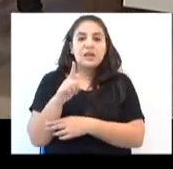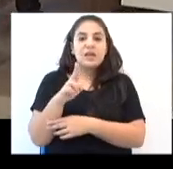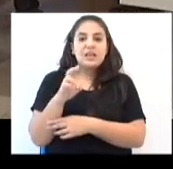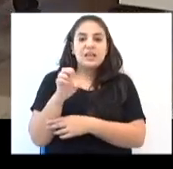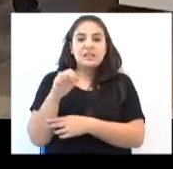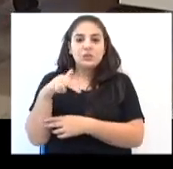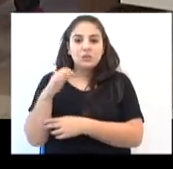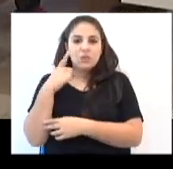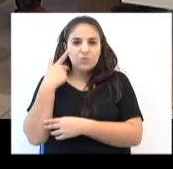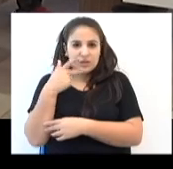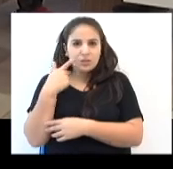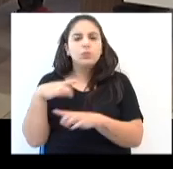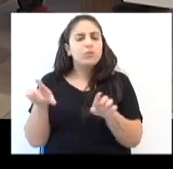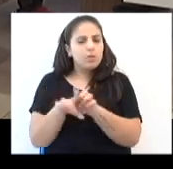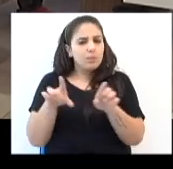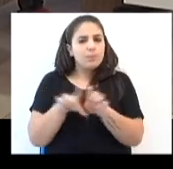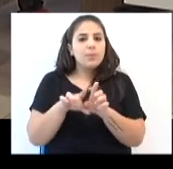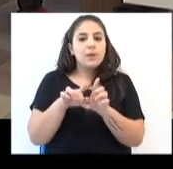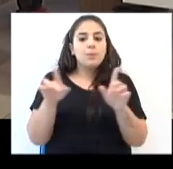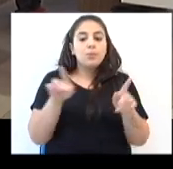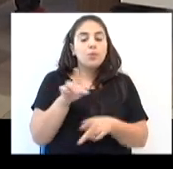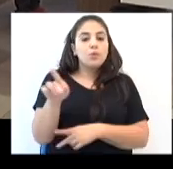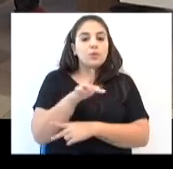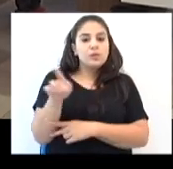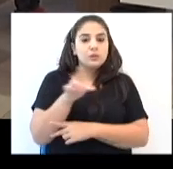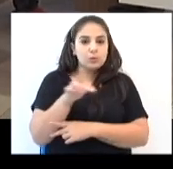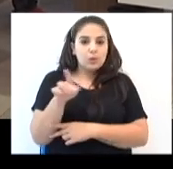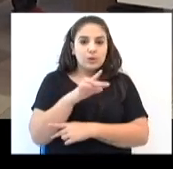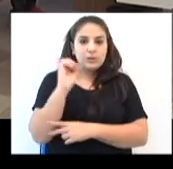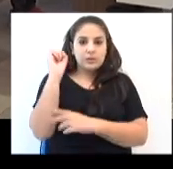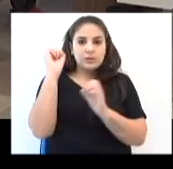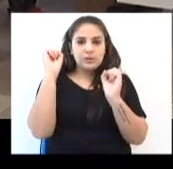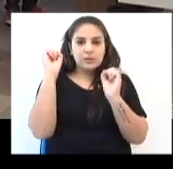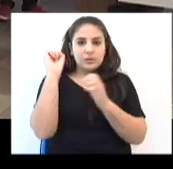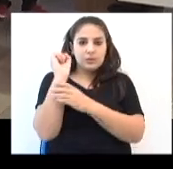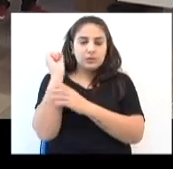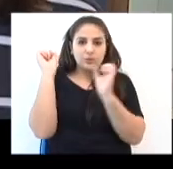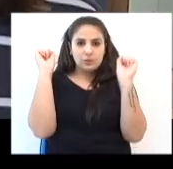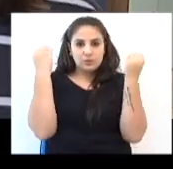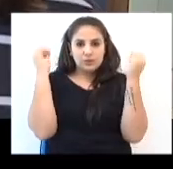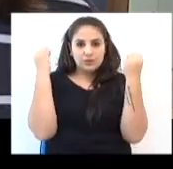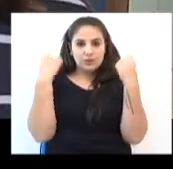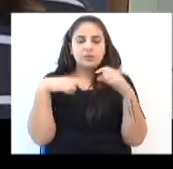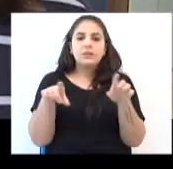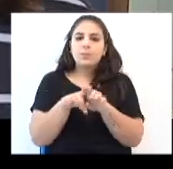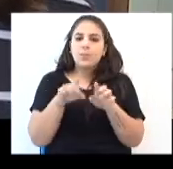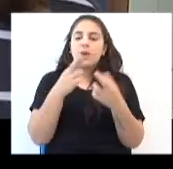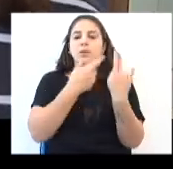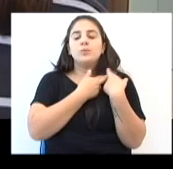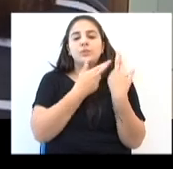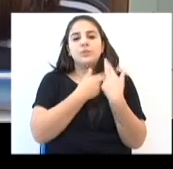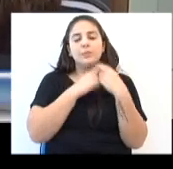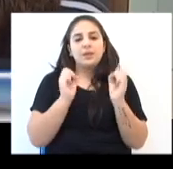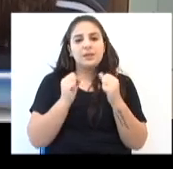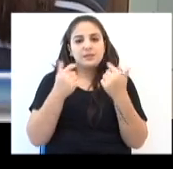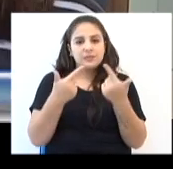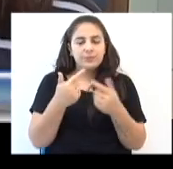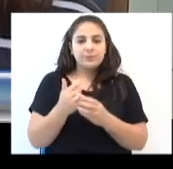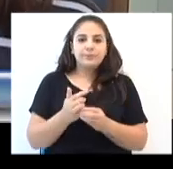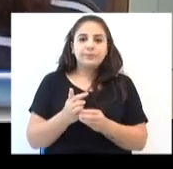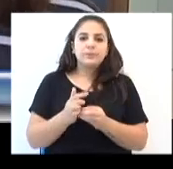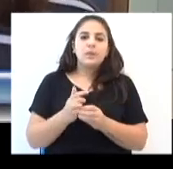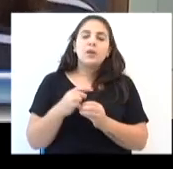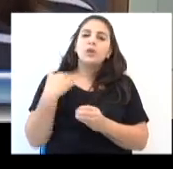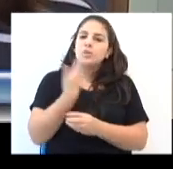que também é educador físico, foi o responsável pela ação. Todos nós sabemos que muitas